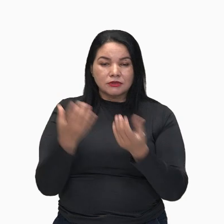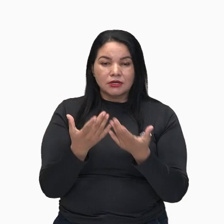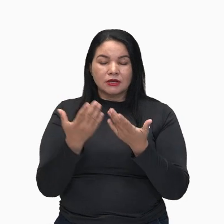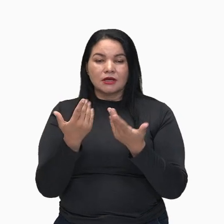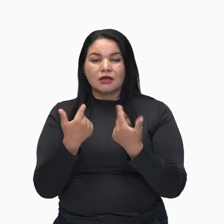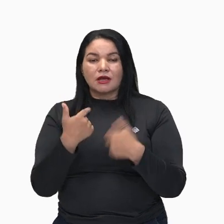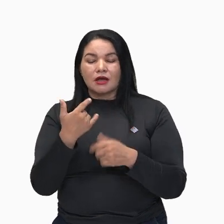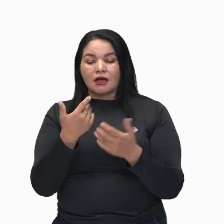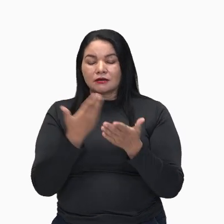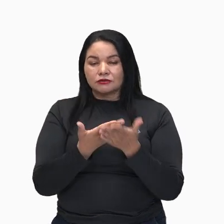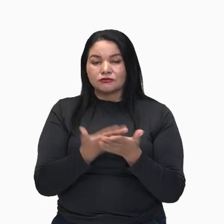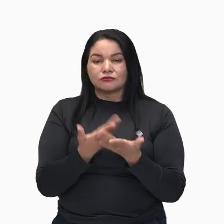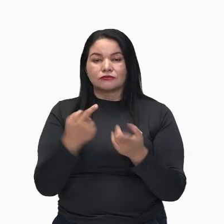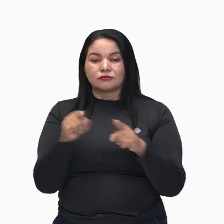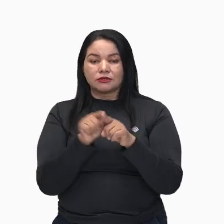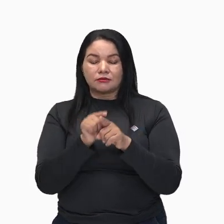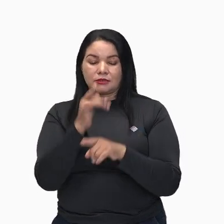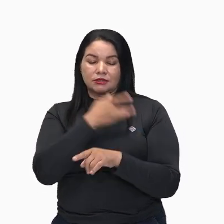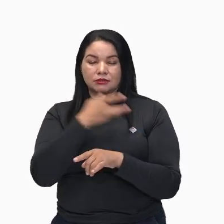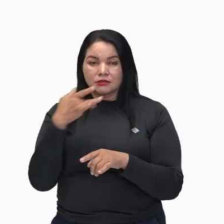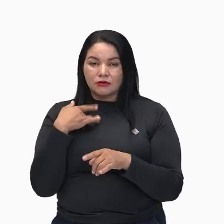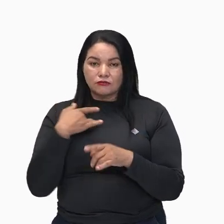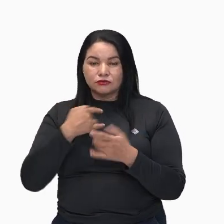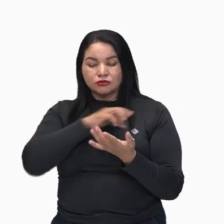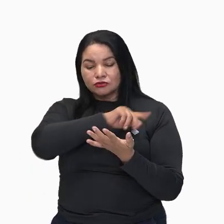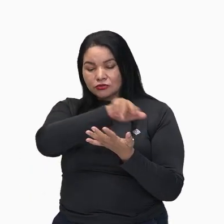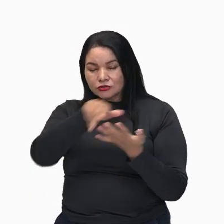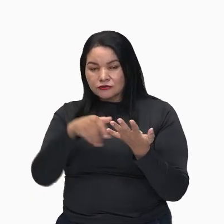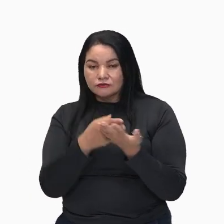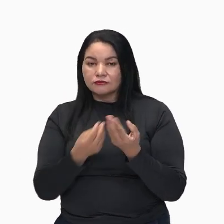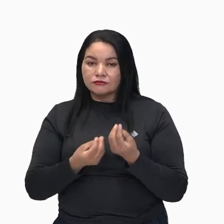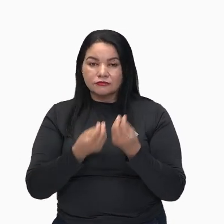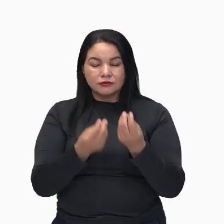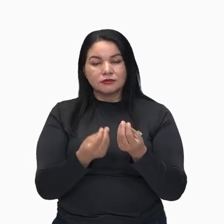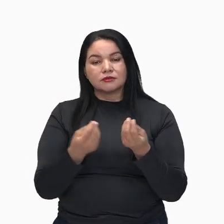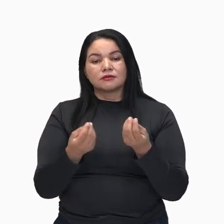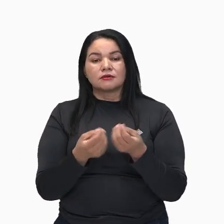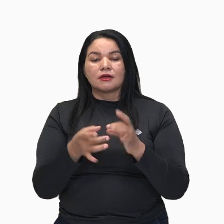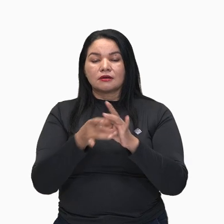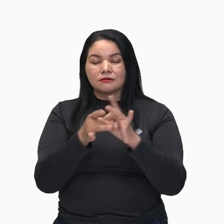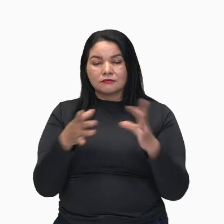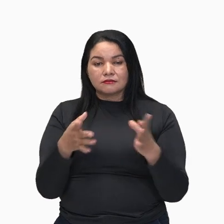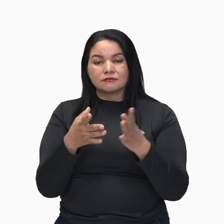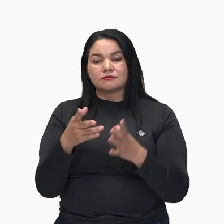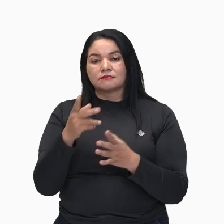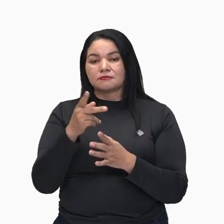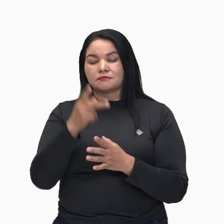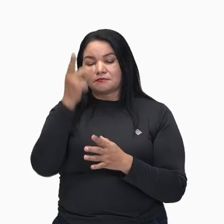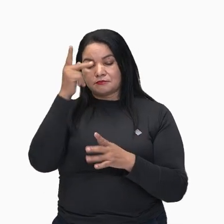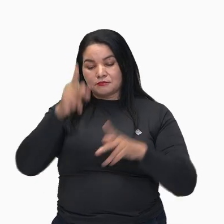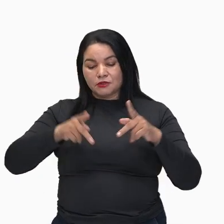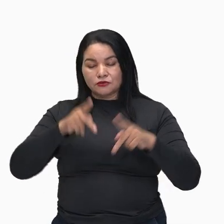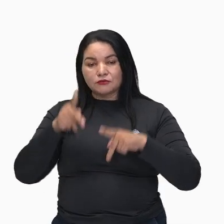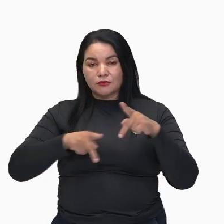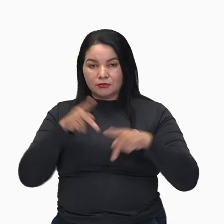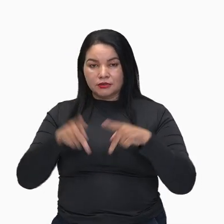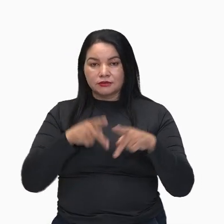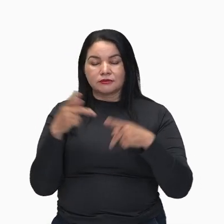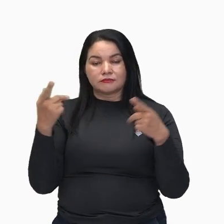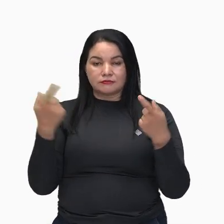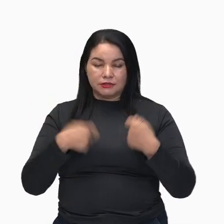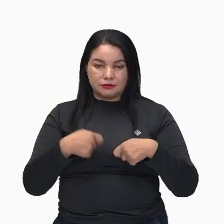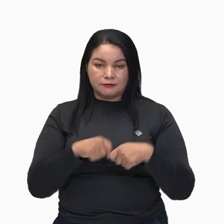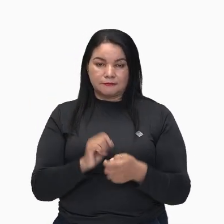saúde, ok? Gente, é exatamente isso que é abordado. Na sequência, olha só, vamos verificar